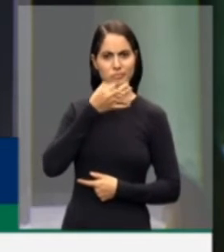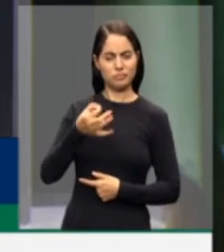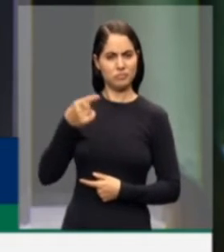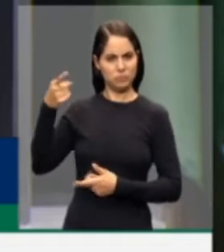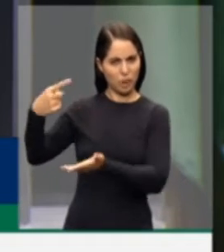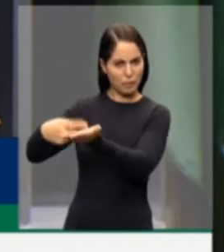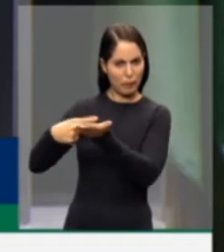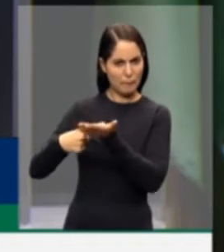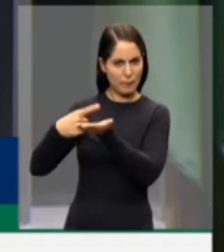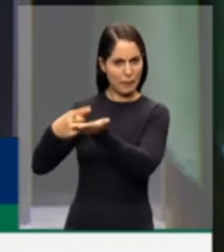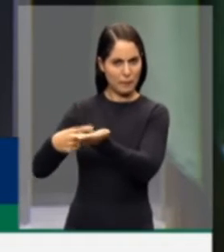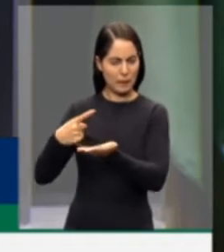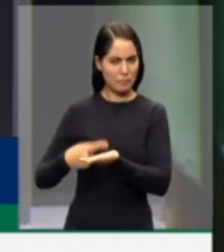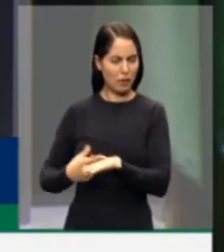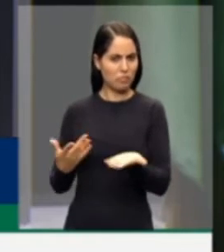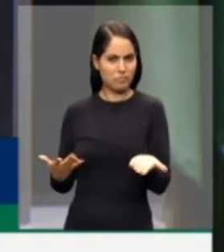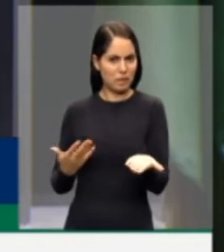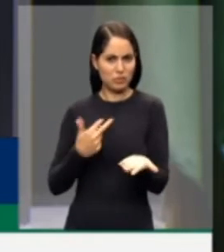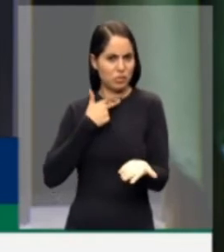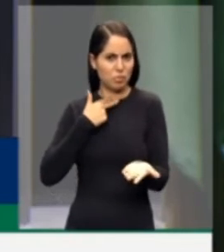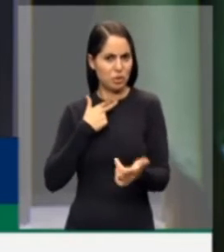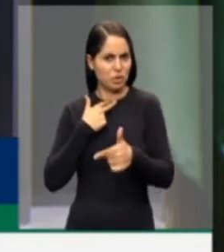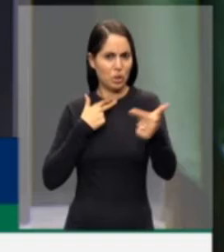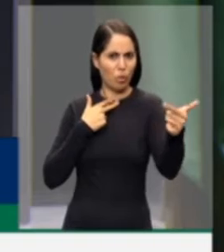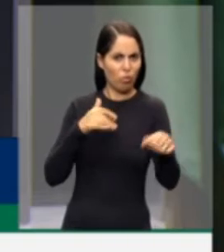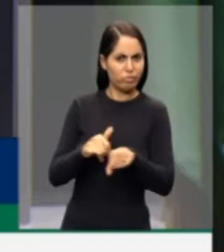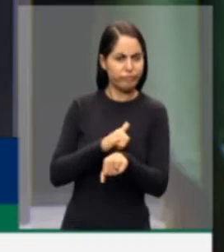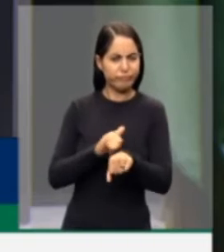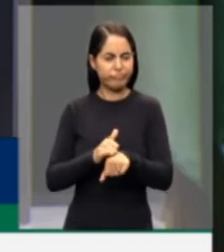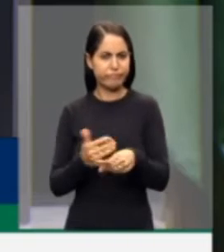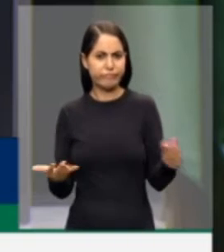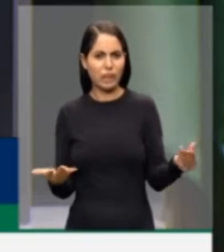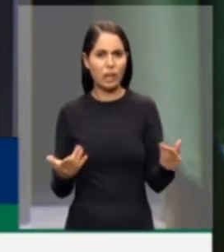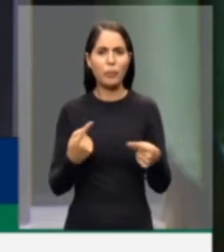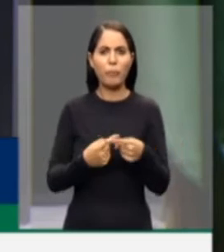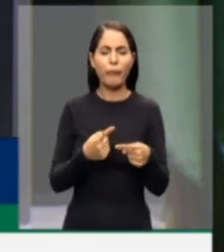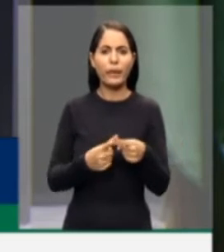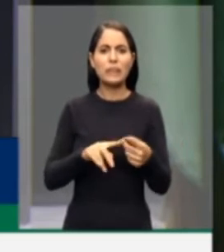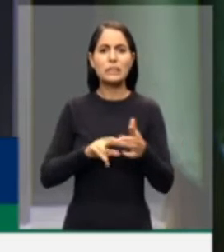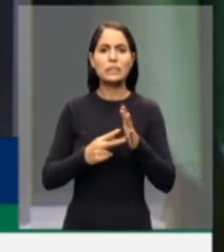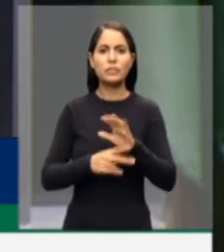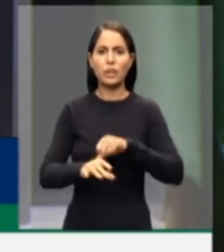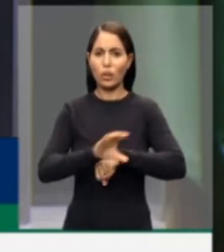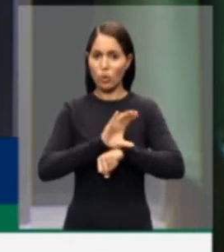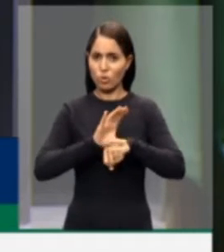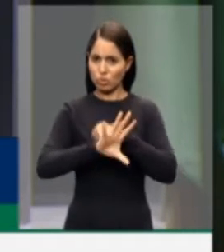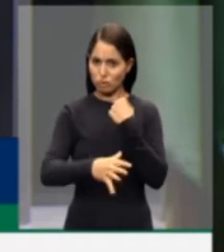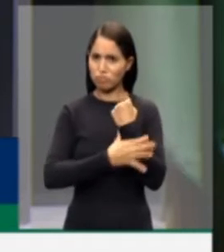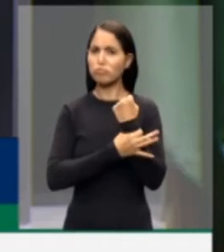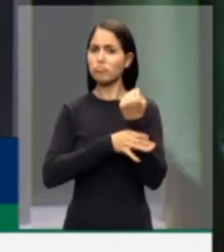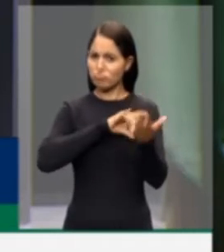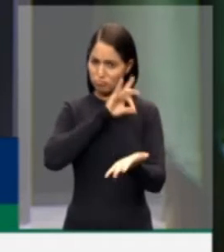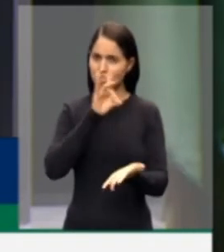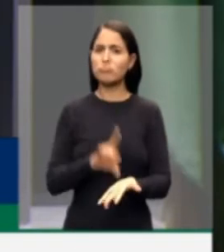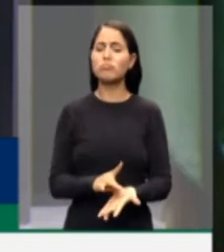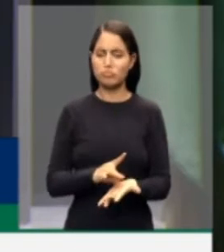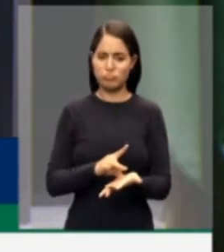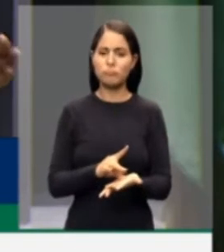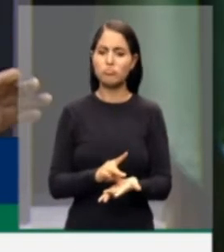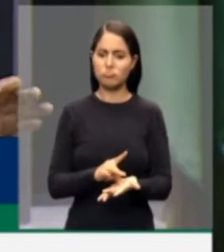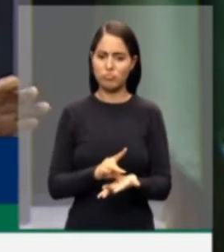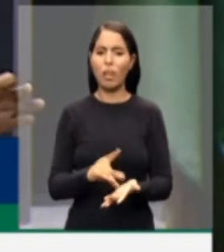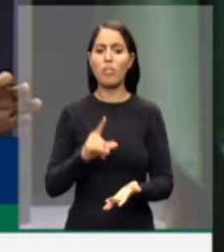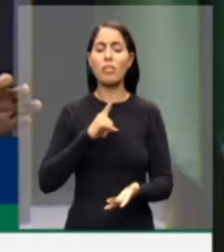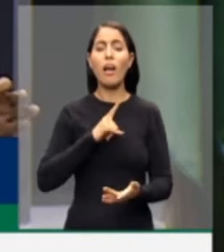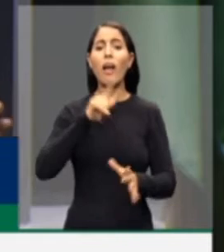acertada, não poderia ser outra, porque isso significa defender a Constituição, aquilo que está escrito com